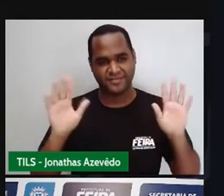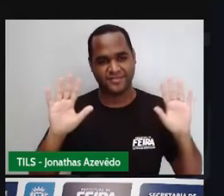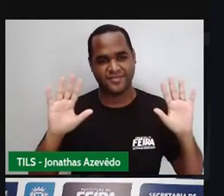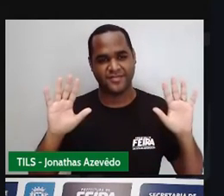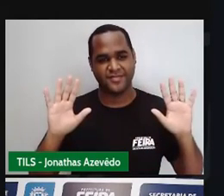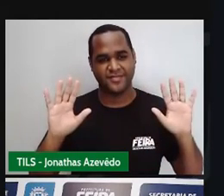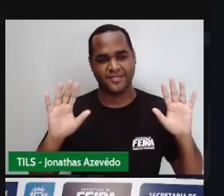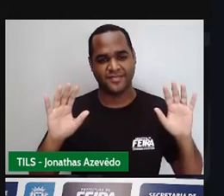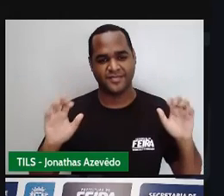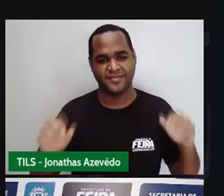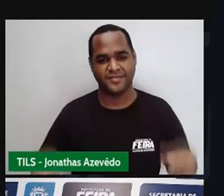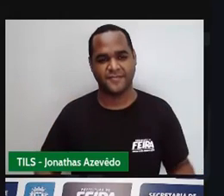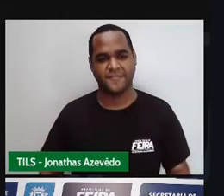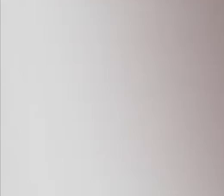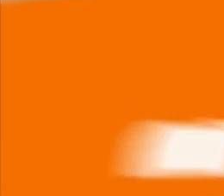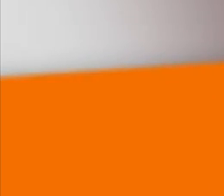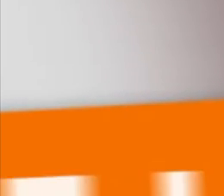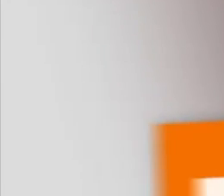mais